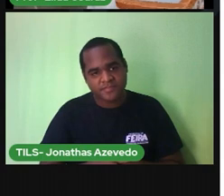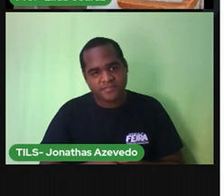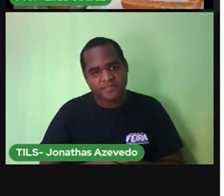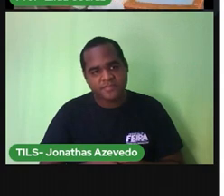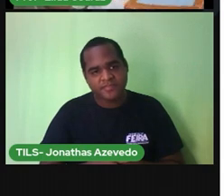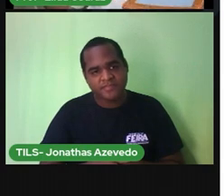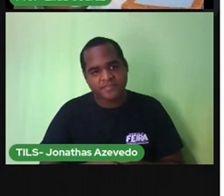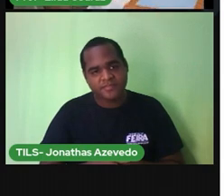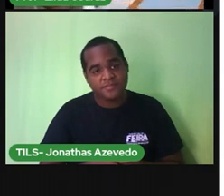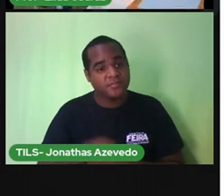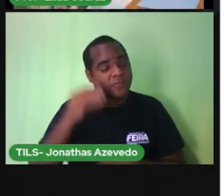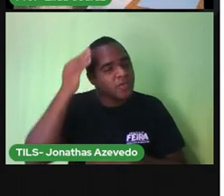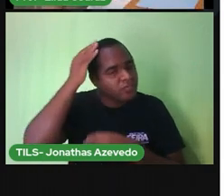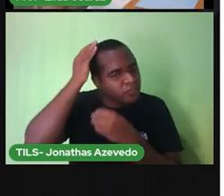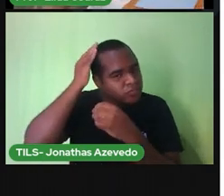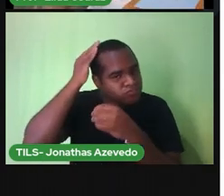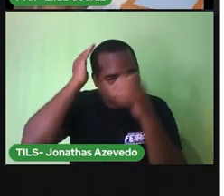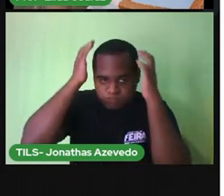Shampoo.